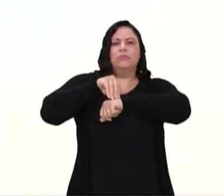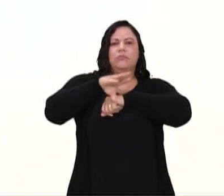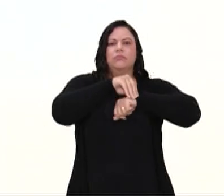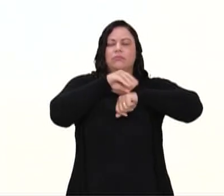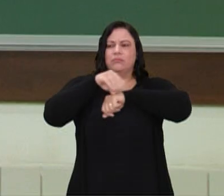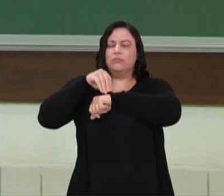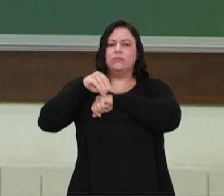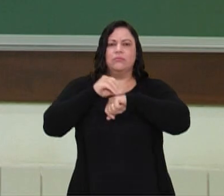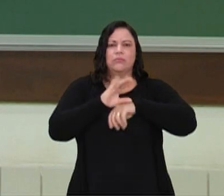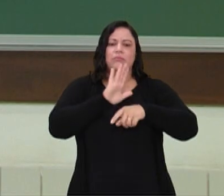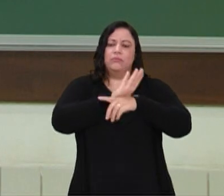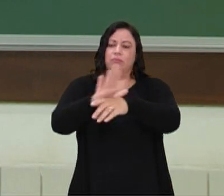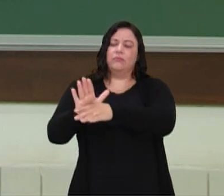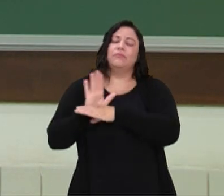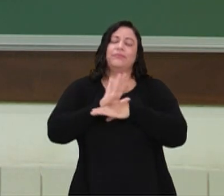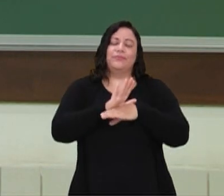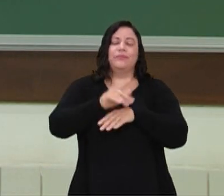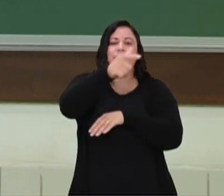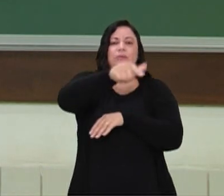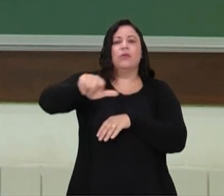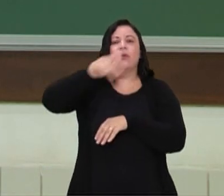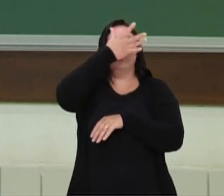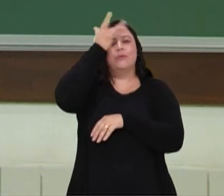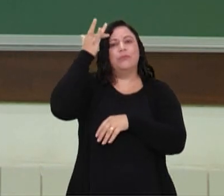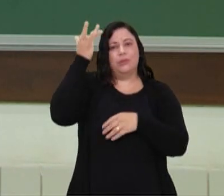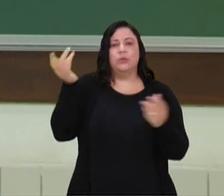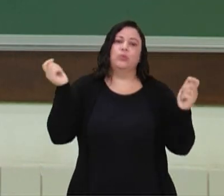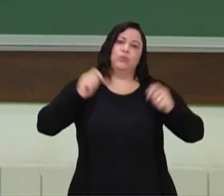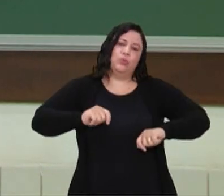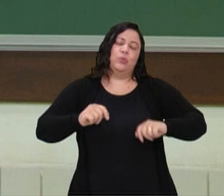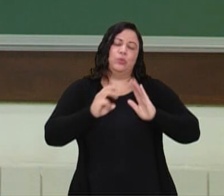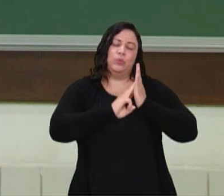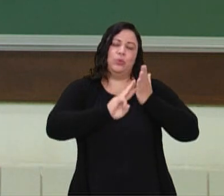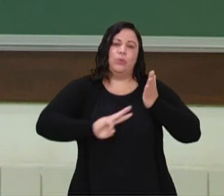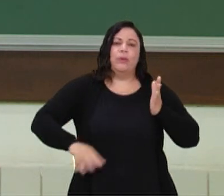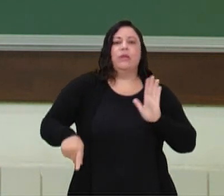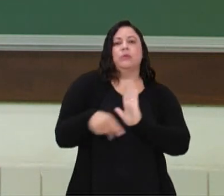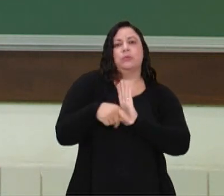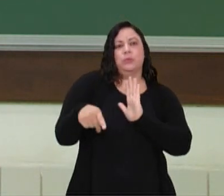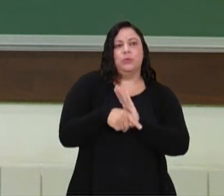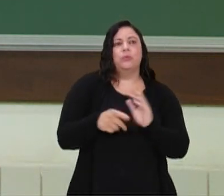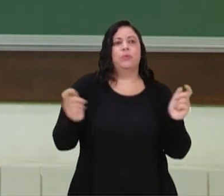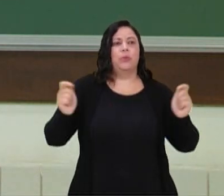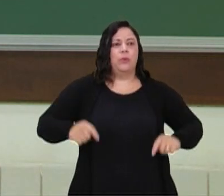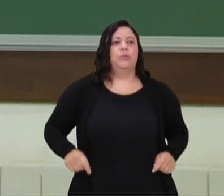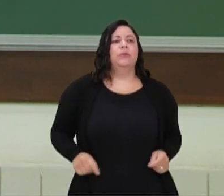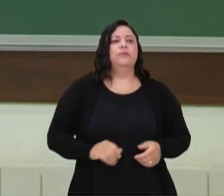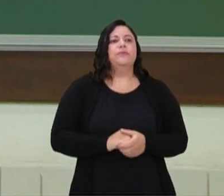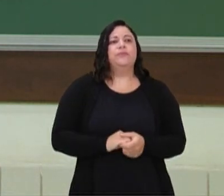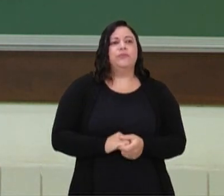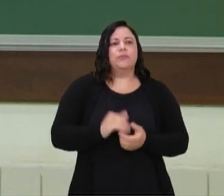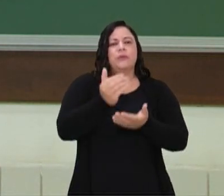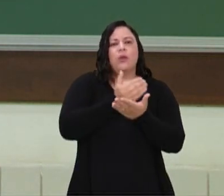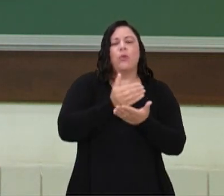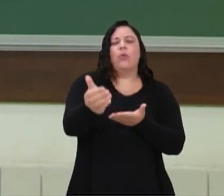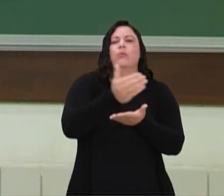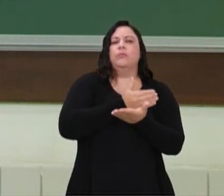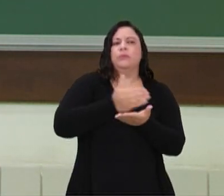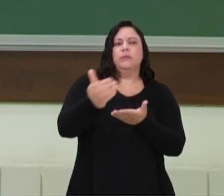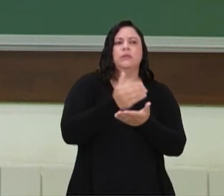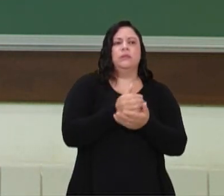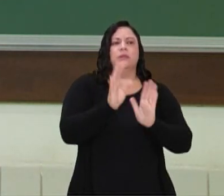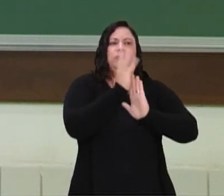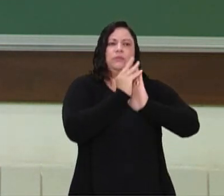para ajudar outras pessoas e acabou criando o seu método. Que ele tem princípios, né, a centralização, a